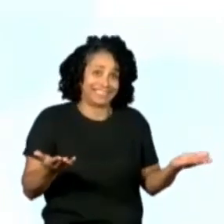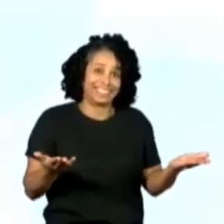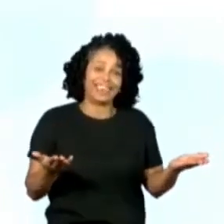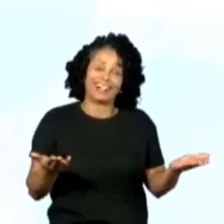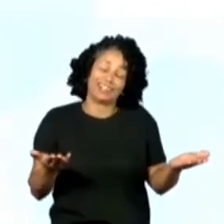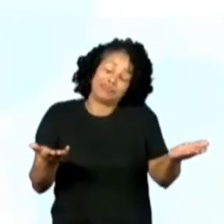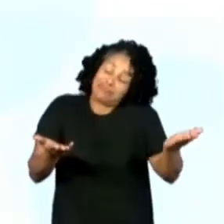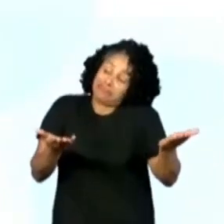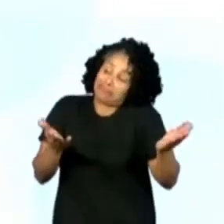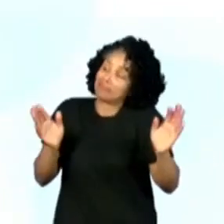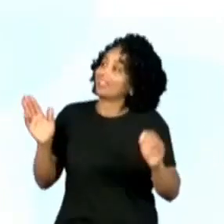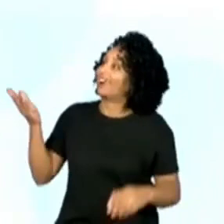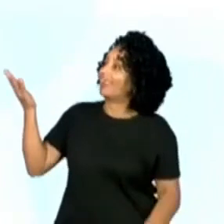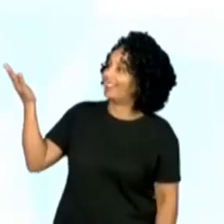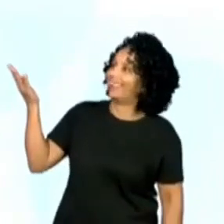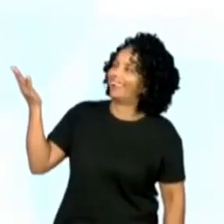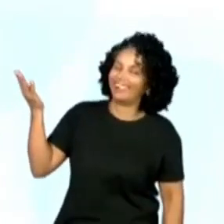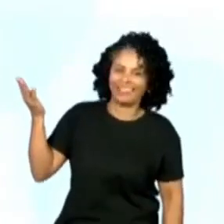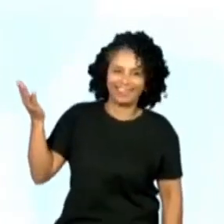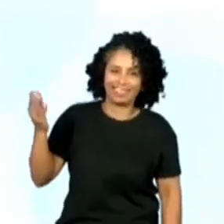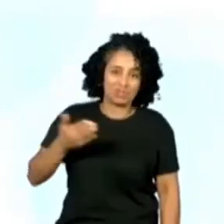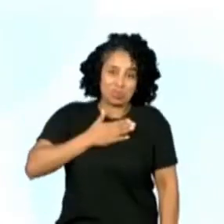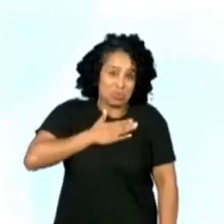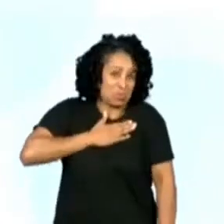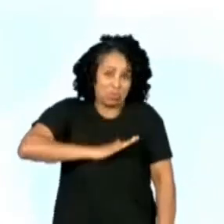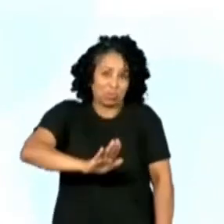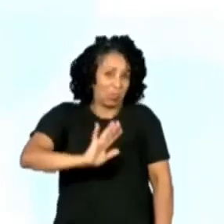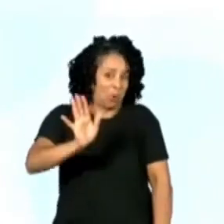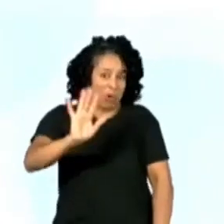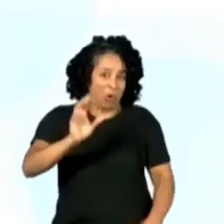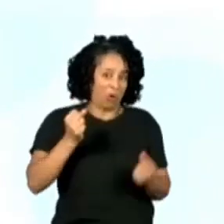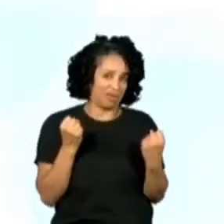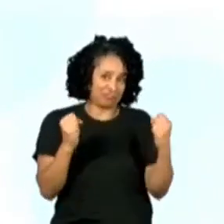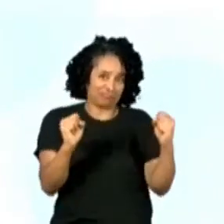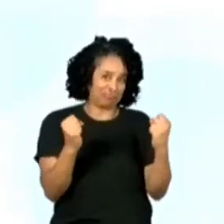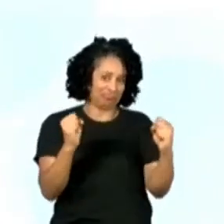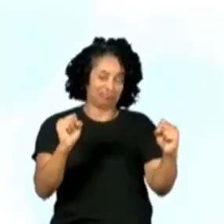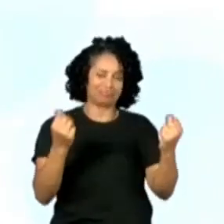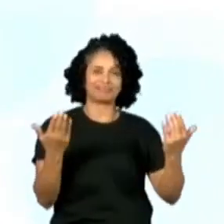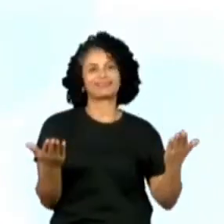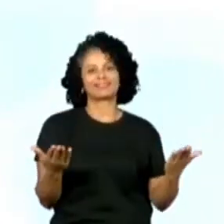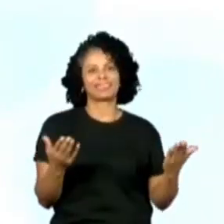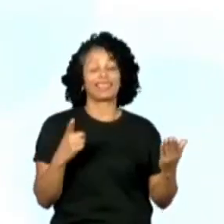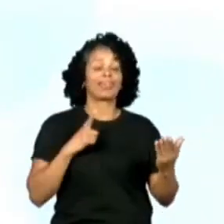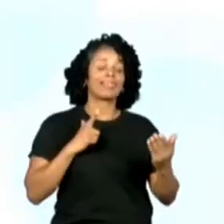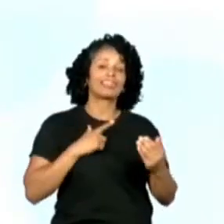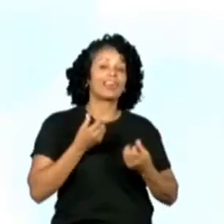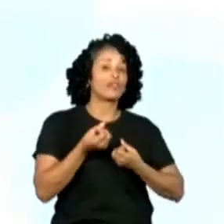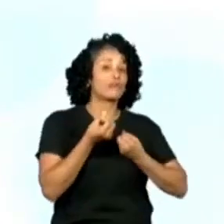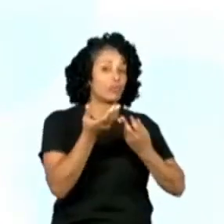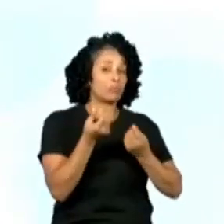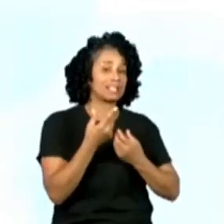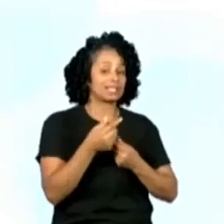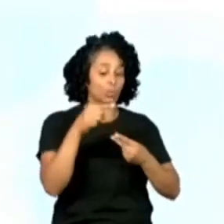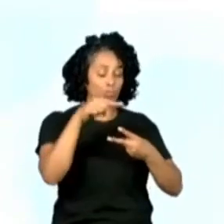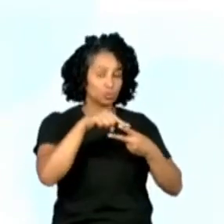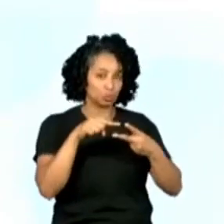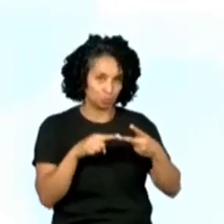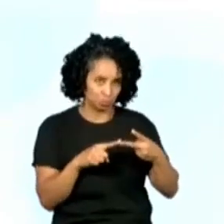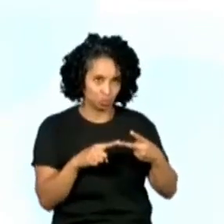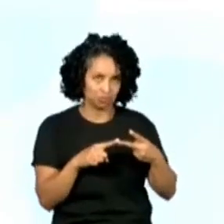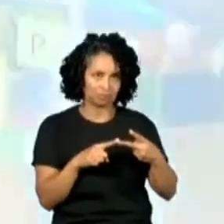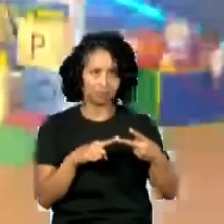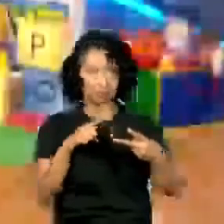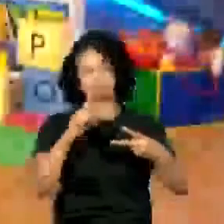é isso. A professora Ana Lu, no caso, não gosta de fazer exercícios. Tenho aqui duas informações para a galerinha aí do CMSP.